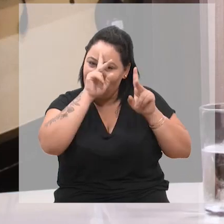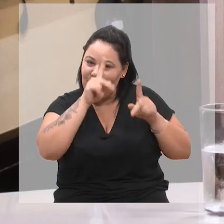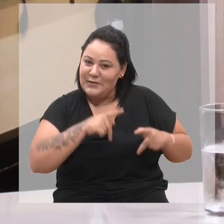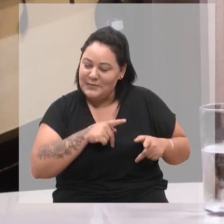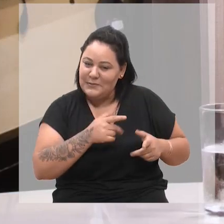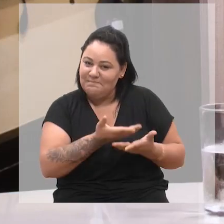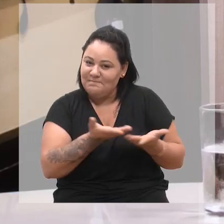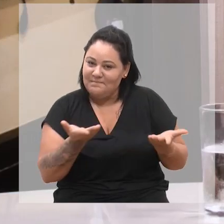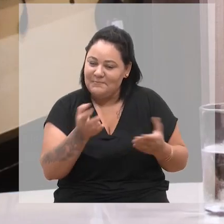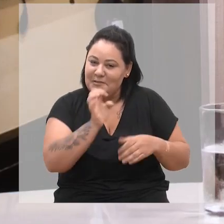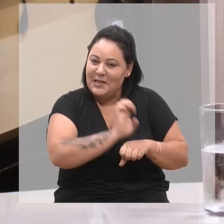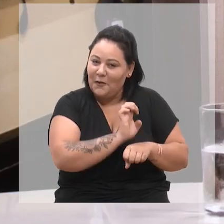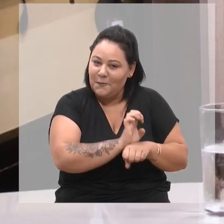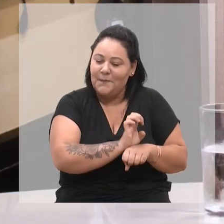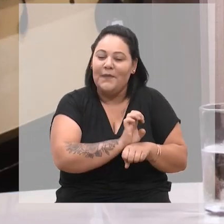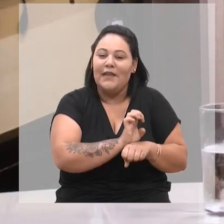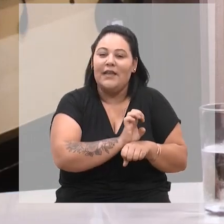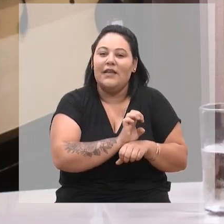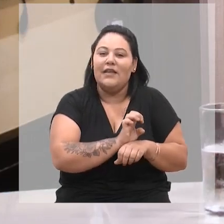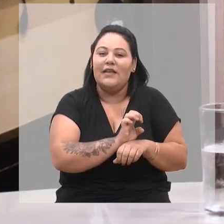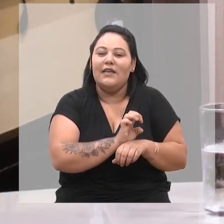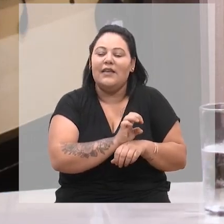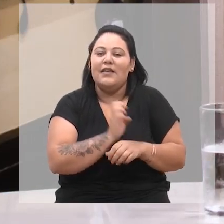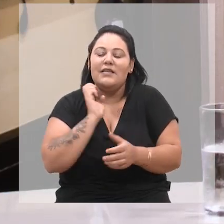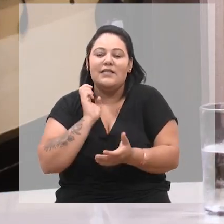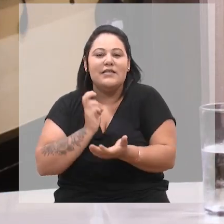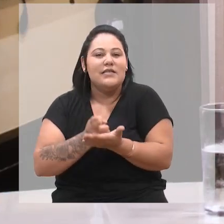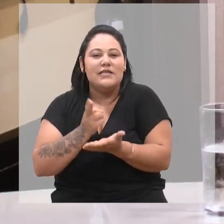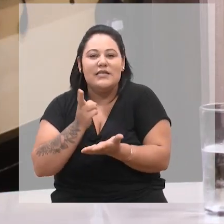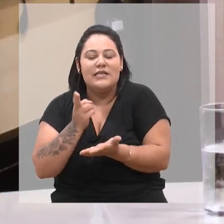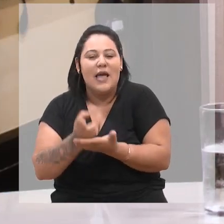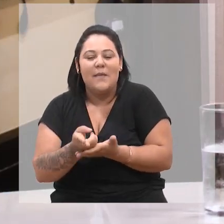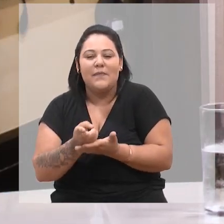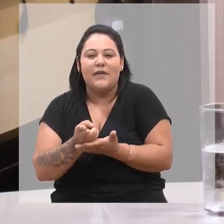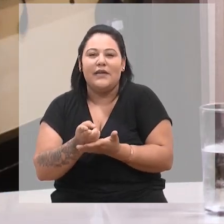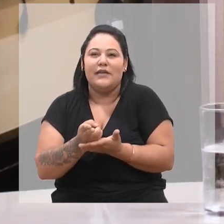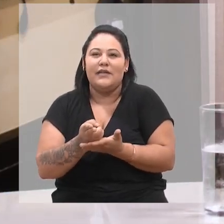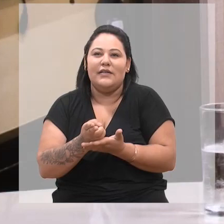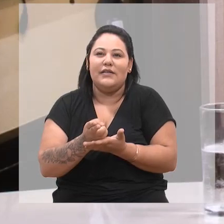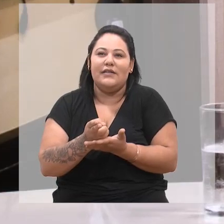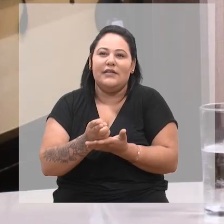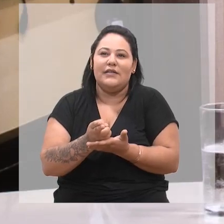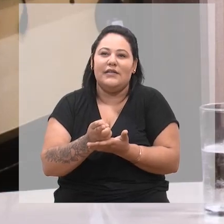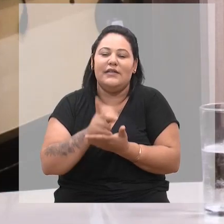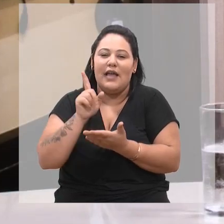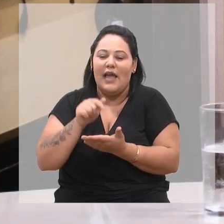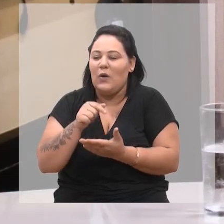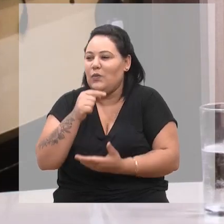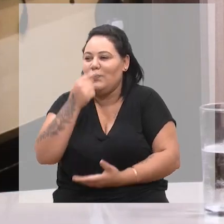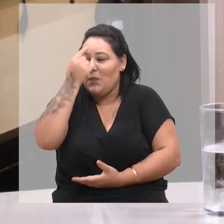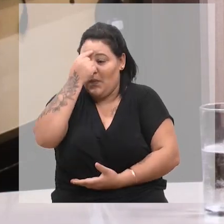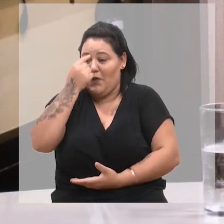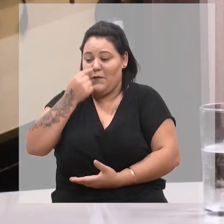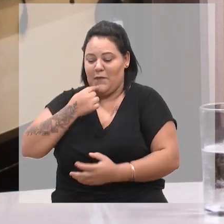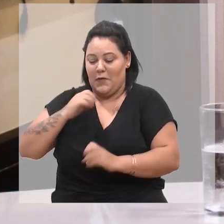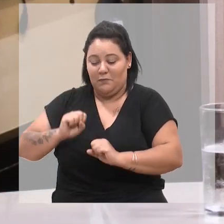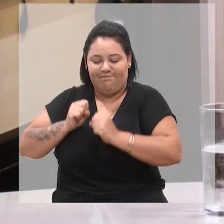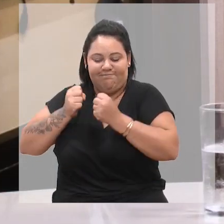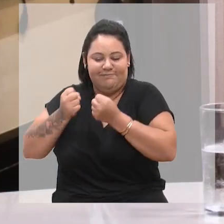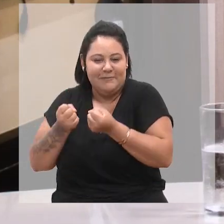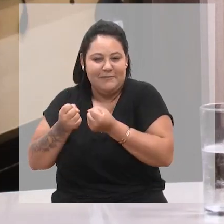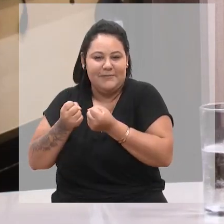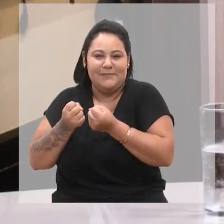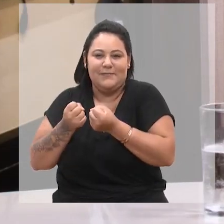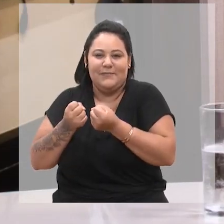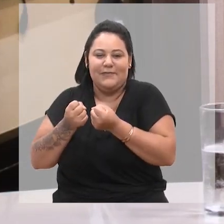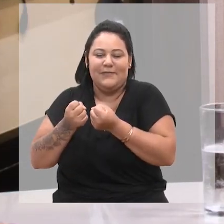no âmbito do Estado, e que sempre, quando é uma figura muito dedicada a determinada causa,